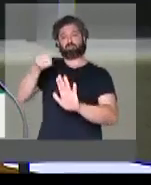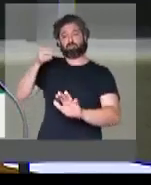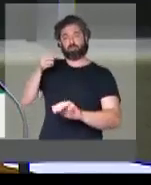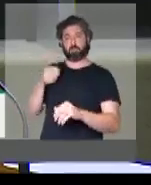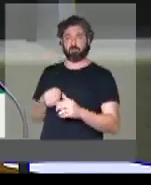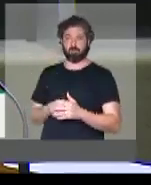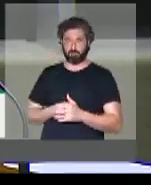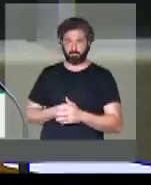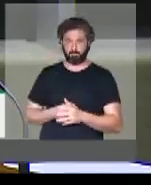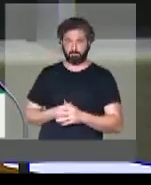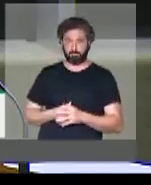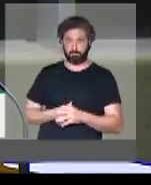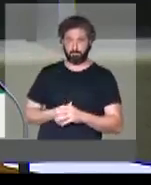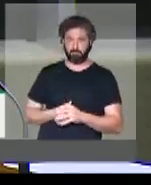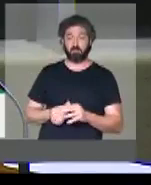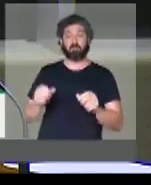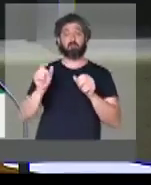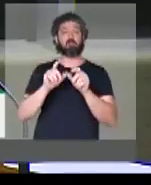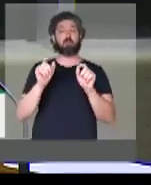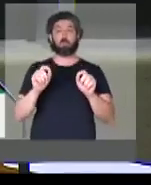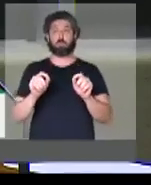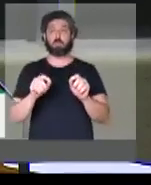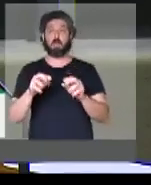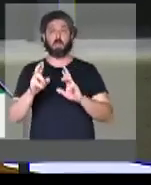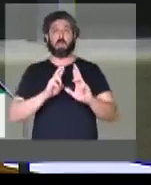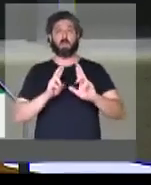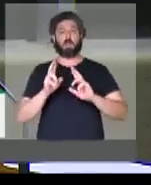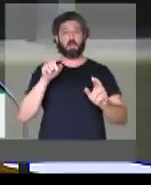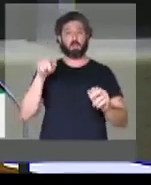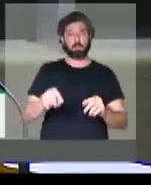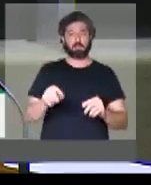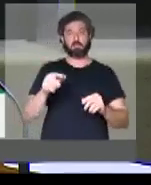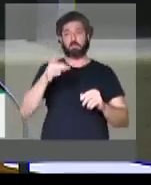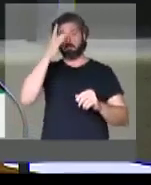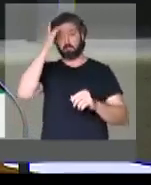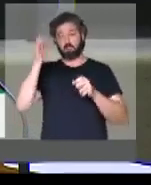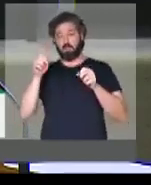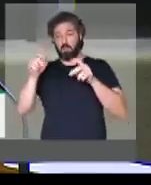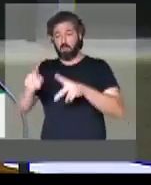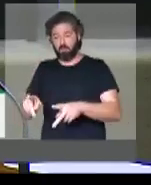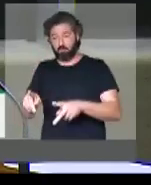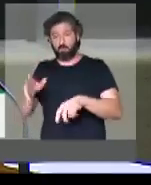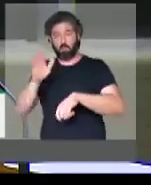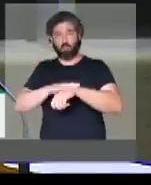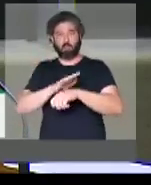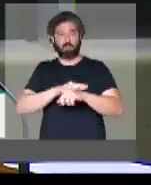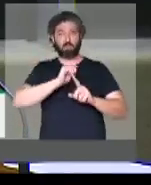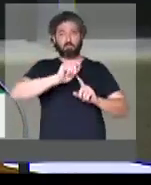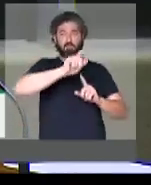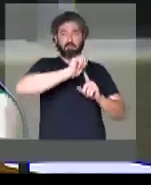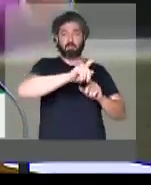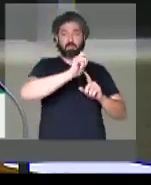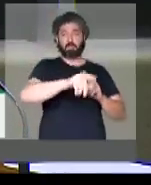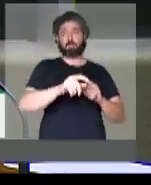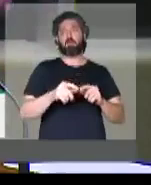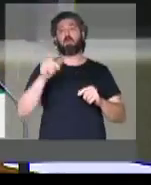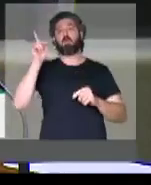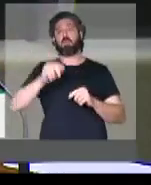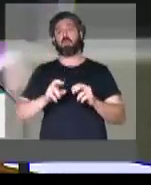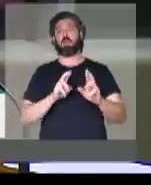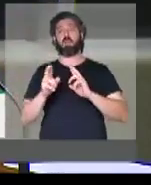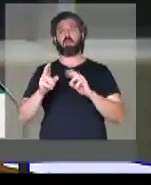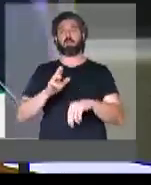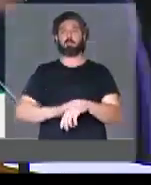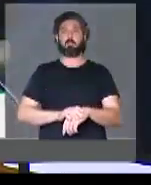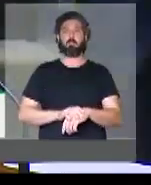que torna esta relação entre aposentadoria e tempo de trabalho uma das